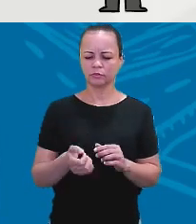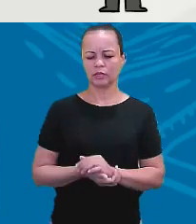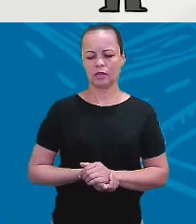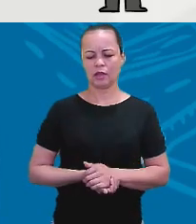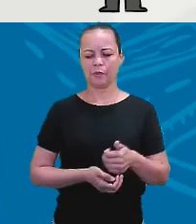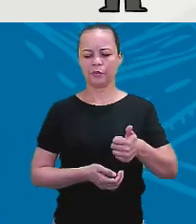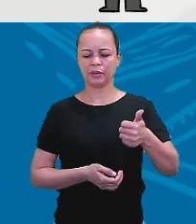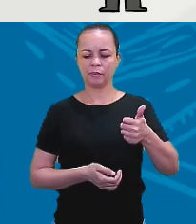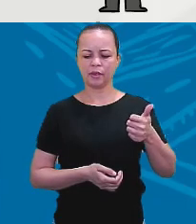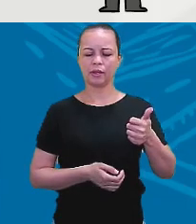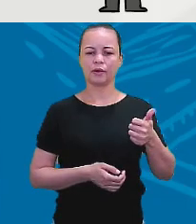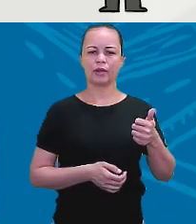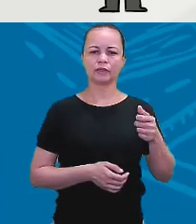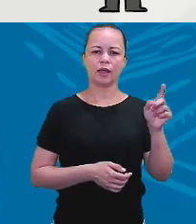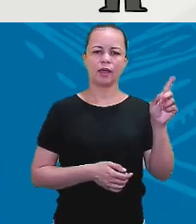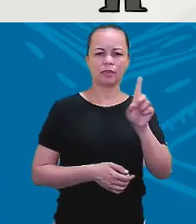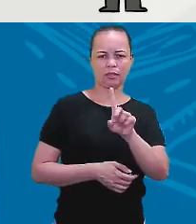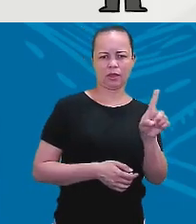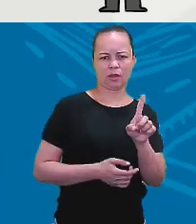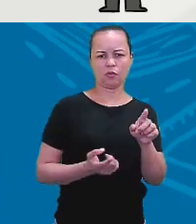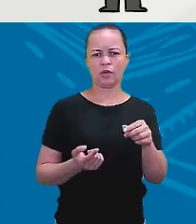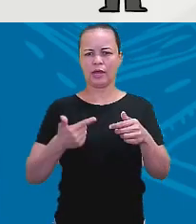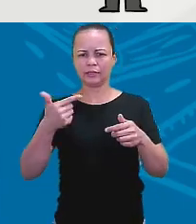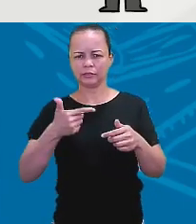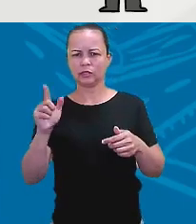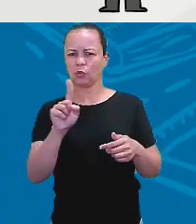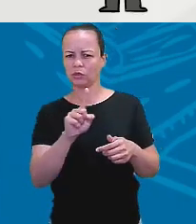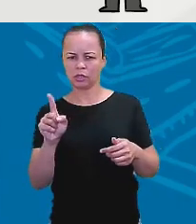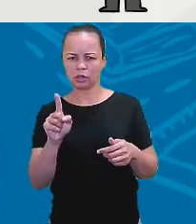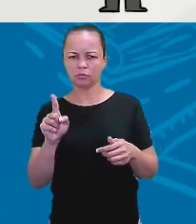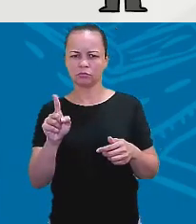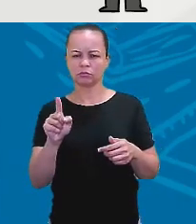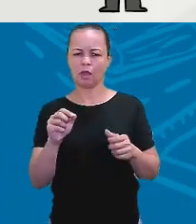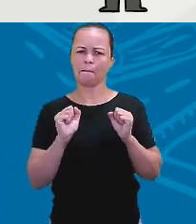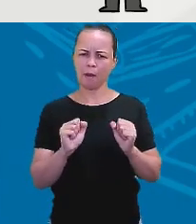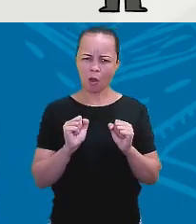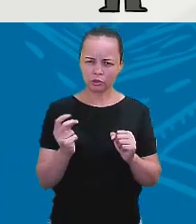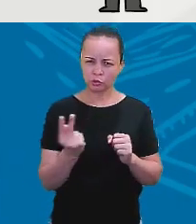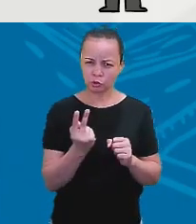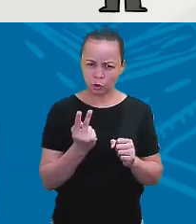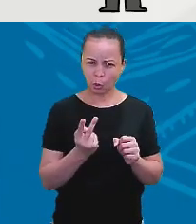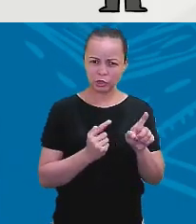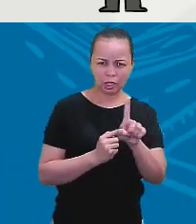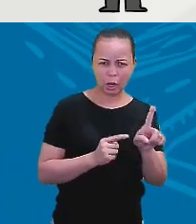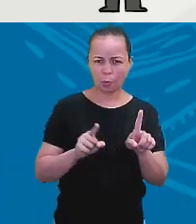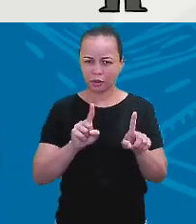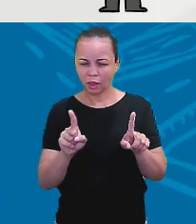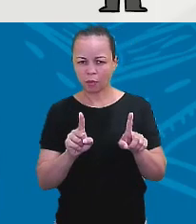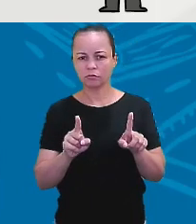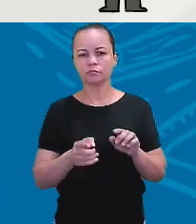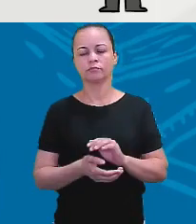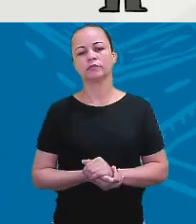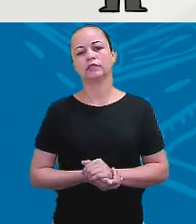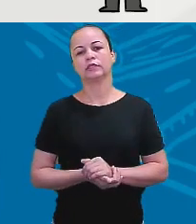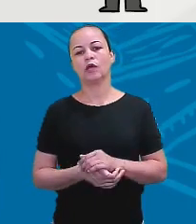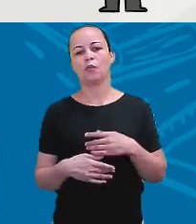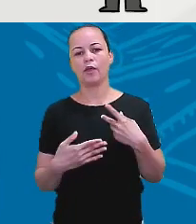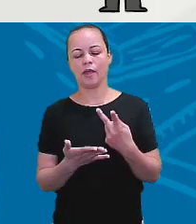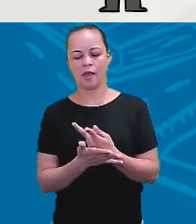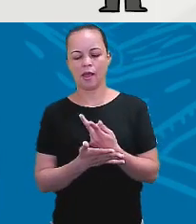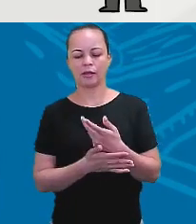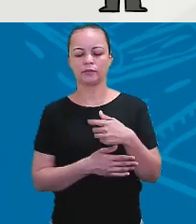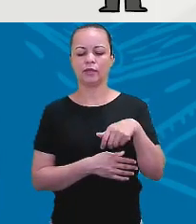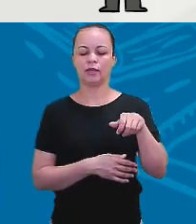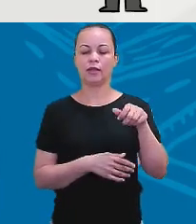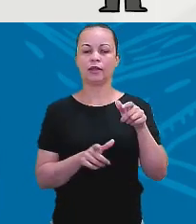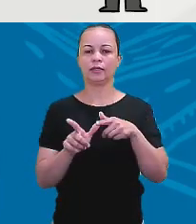negando. A segunda também está negando. isso pode? Não, não, não. Então, errada a letra A, errada